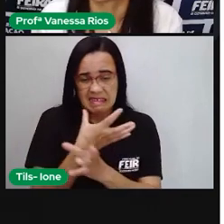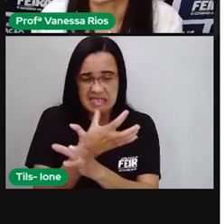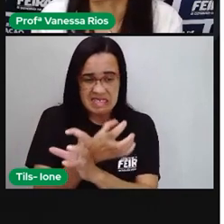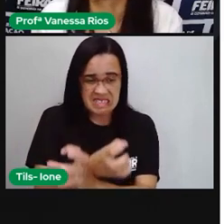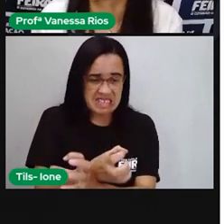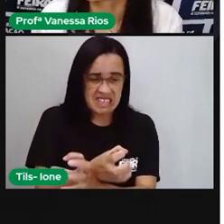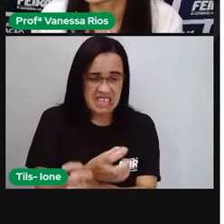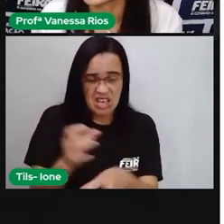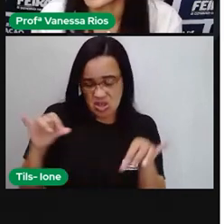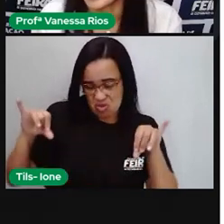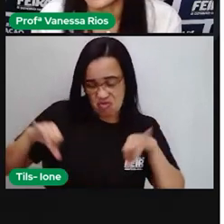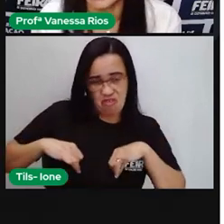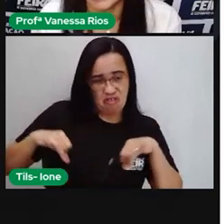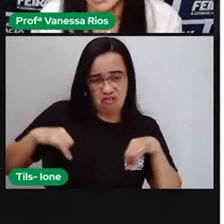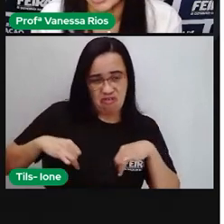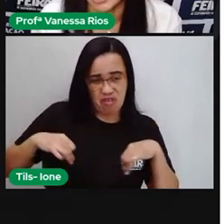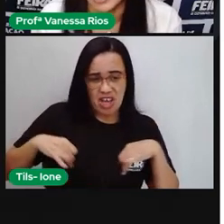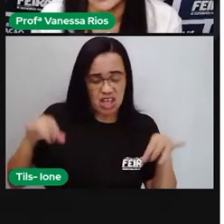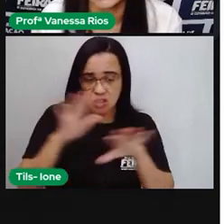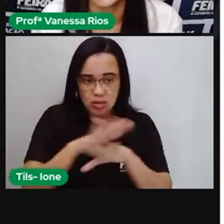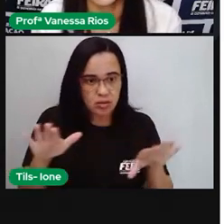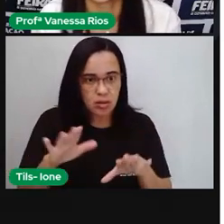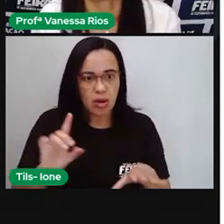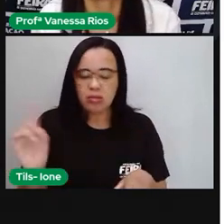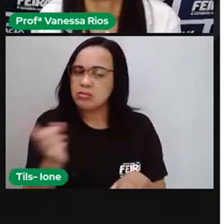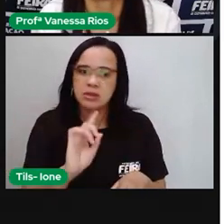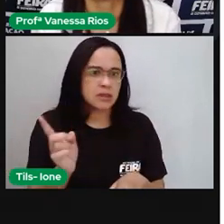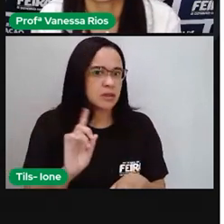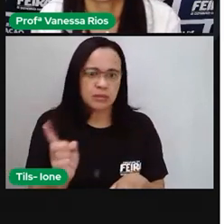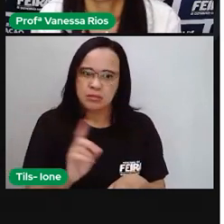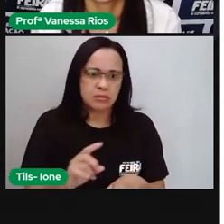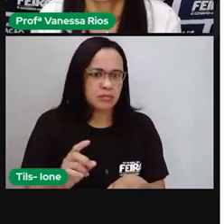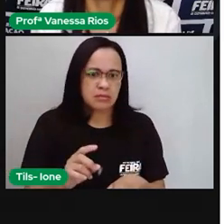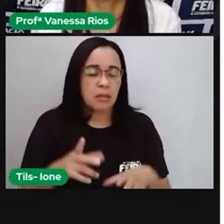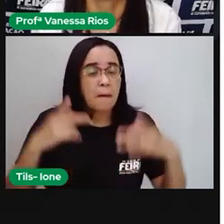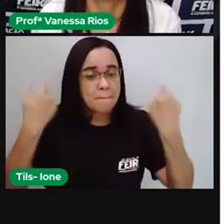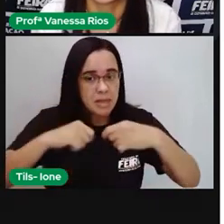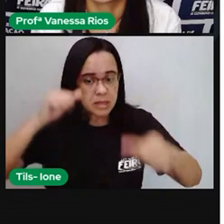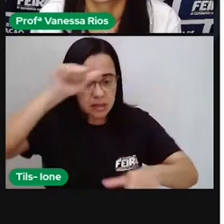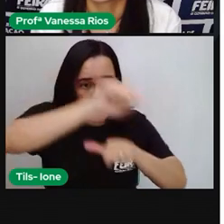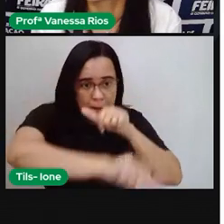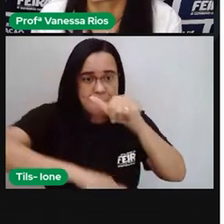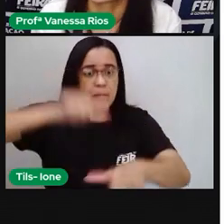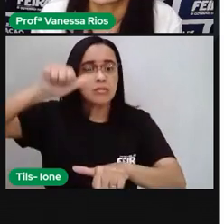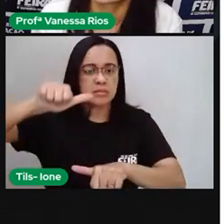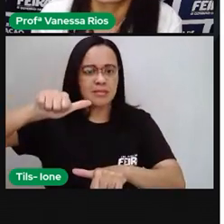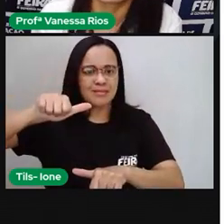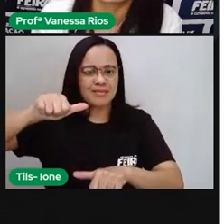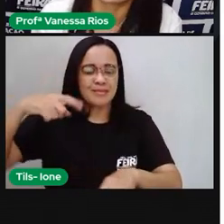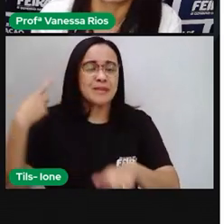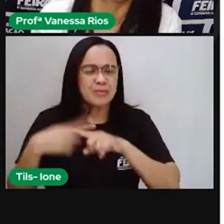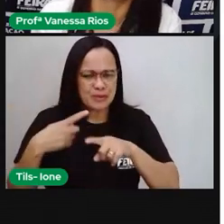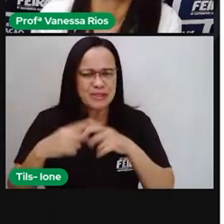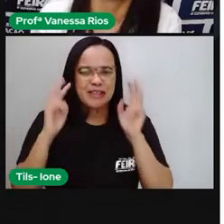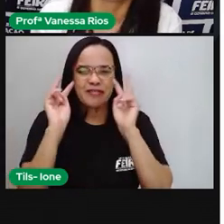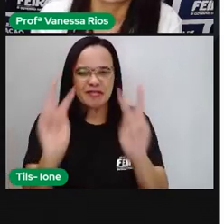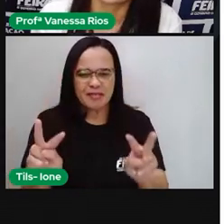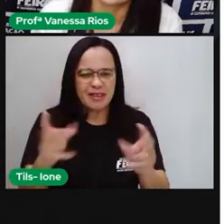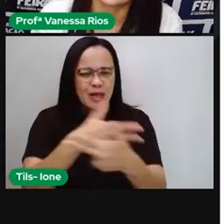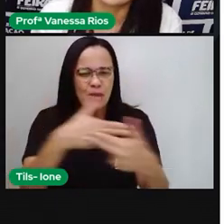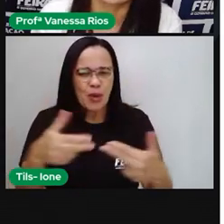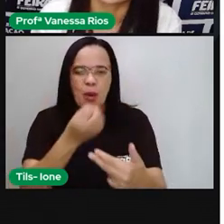precisa desconstruir essa imagem, né? Porque a gente precisa observar as coisas boas, as coisas